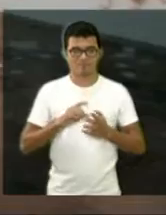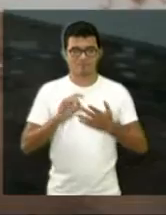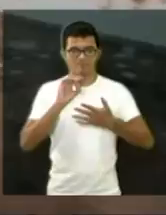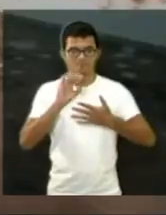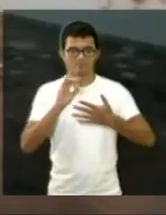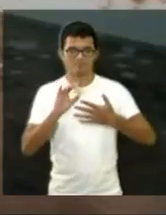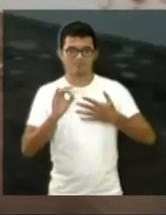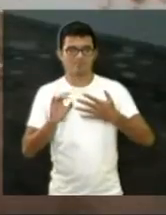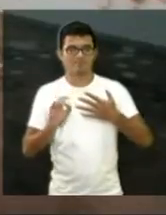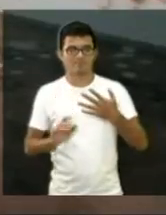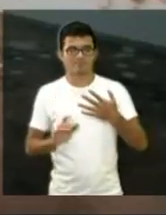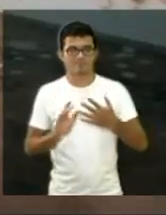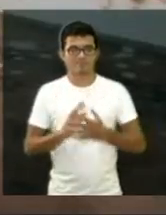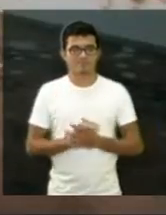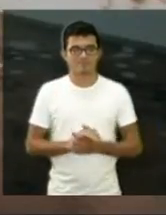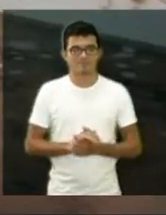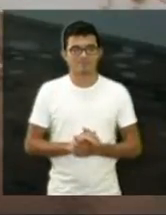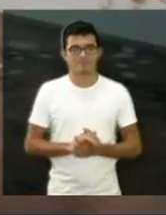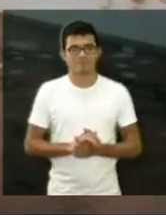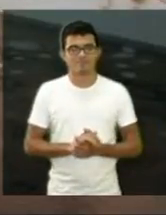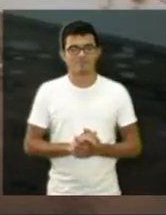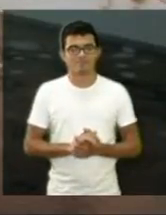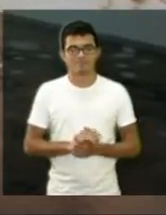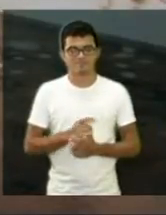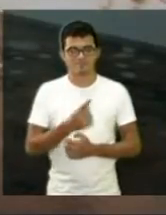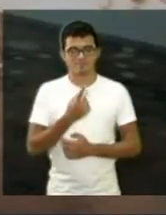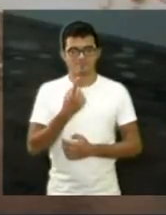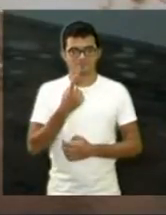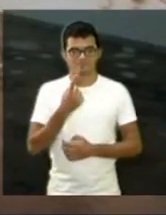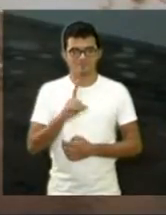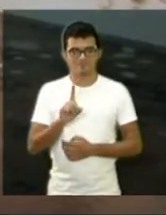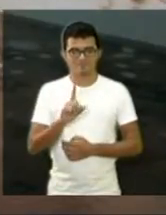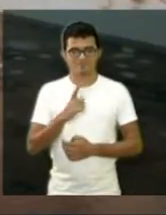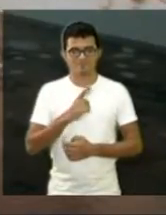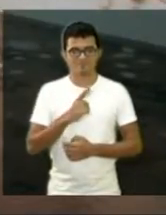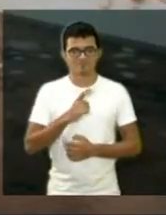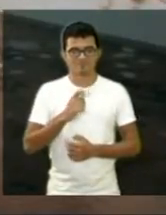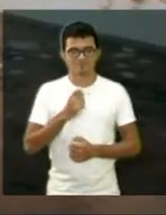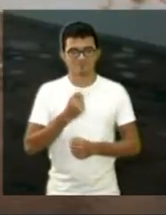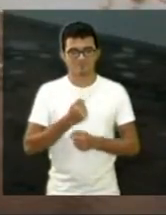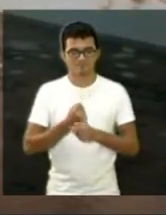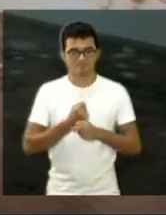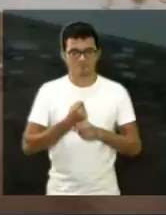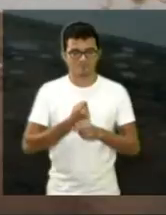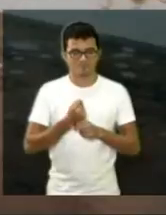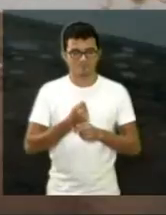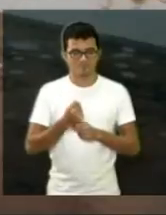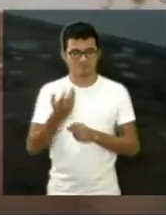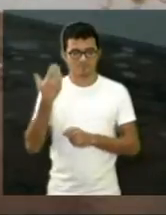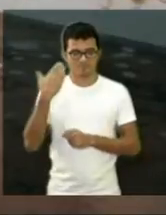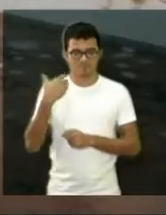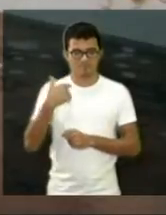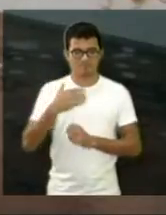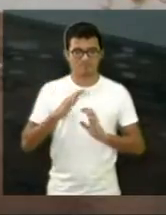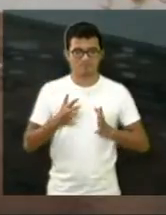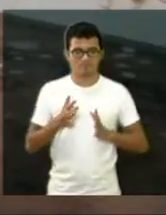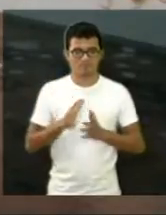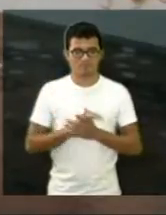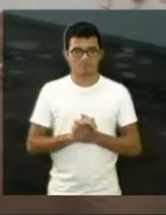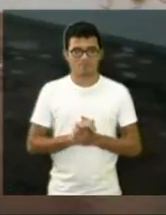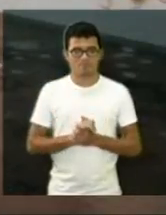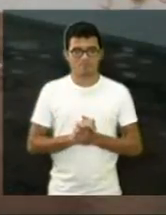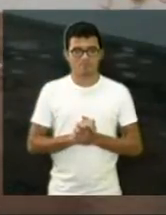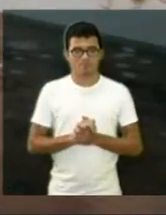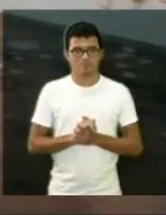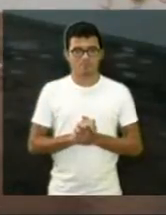imediato. Na última, no final do ano passado, foi vendida uma parte e